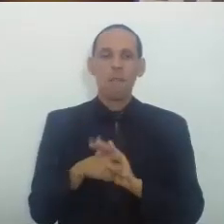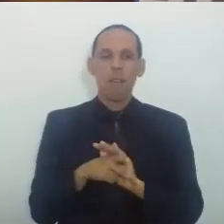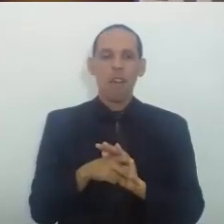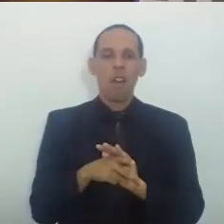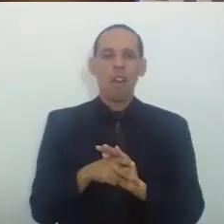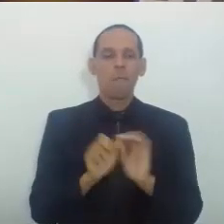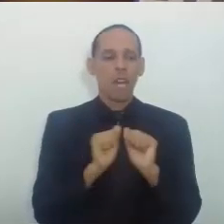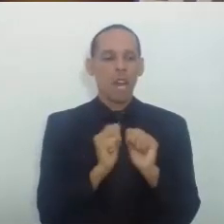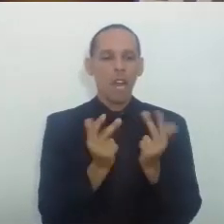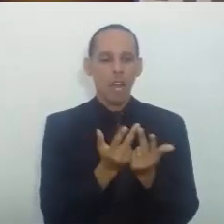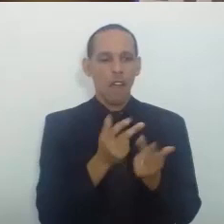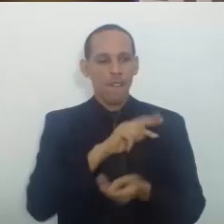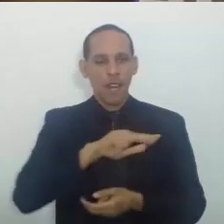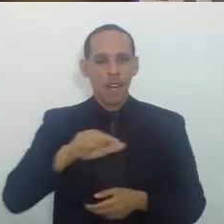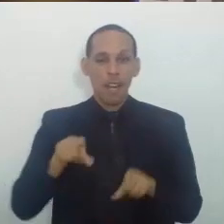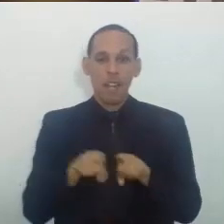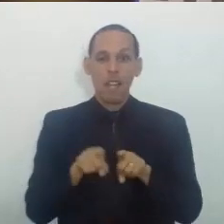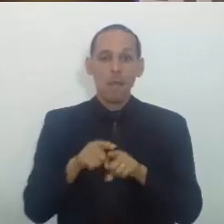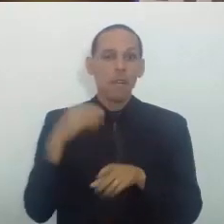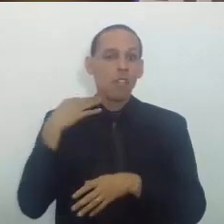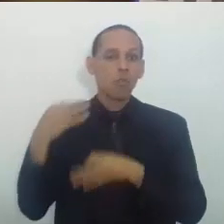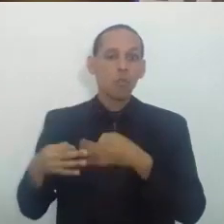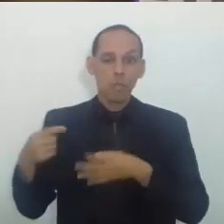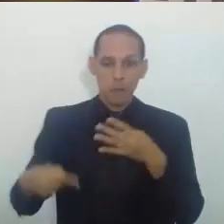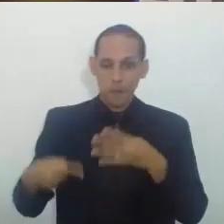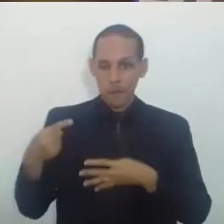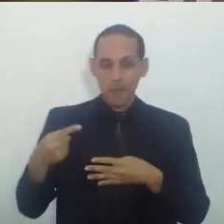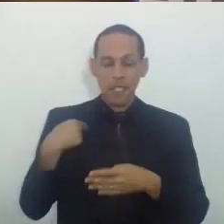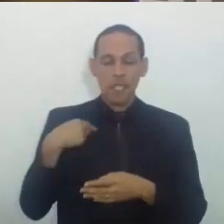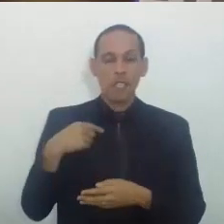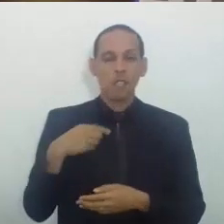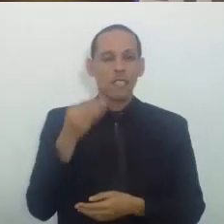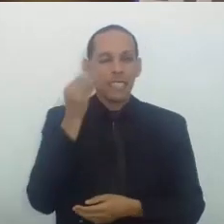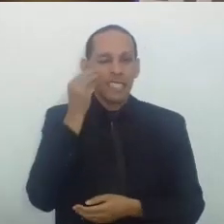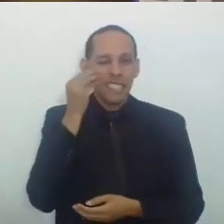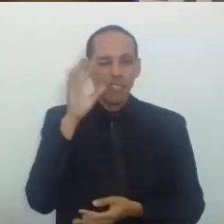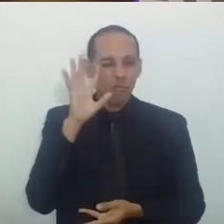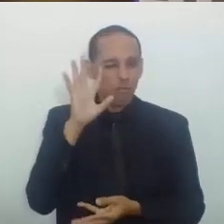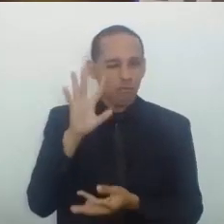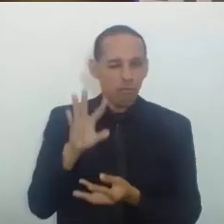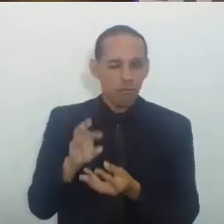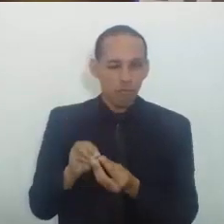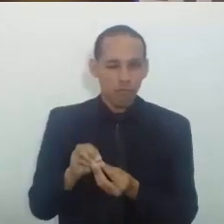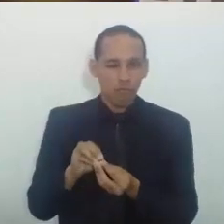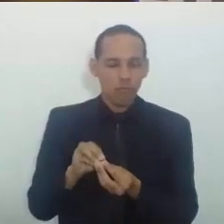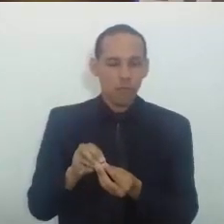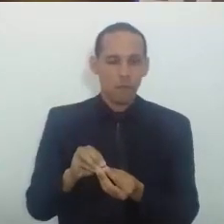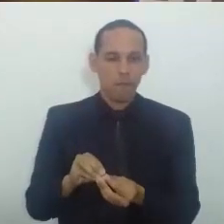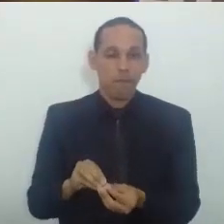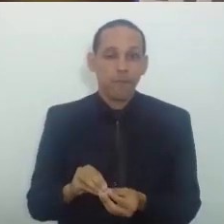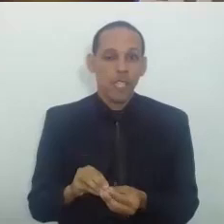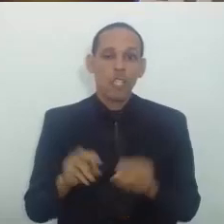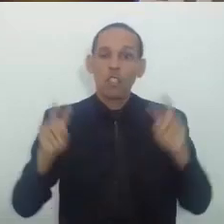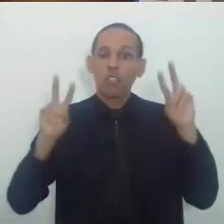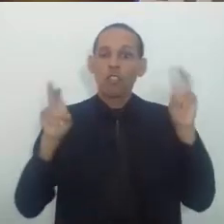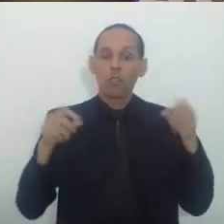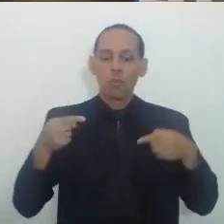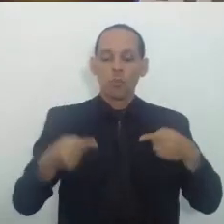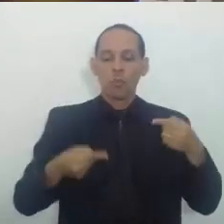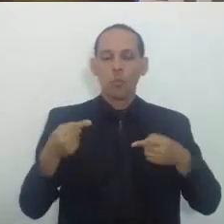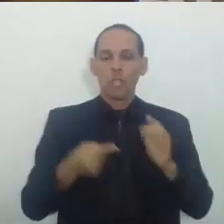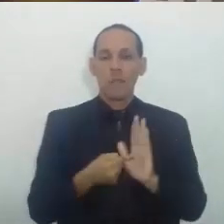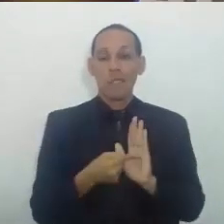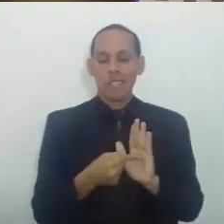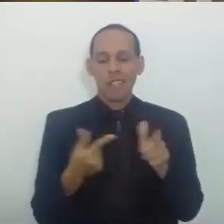Vou tentar resumir aqui De respeito àquela discussão Sobre o momento da apresentação do